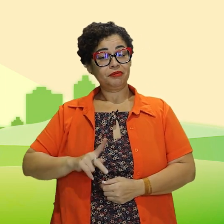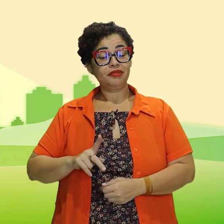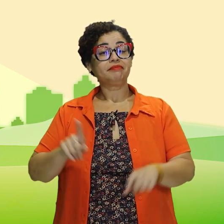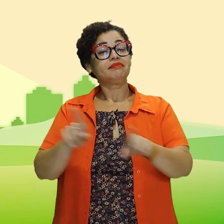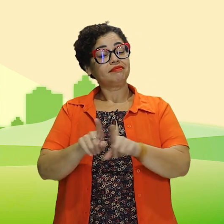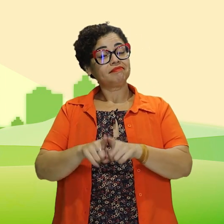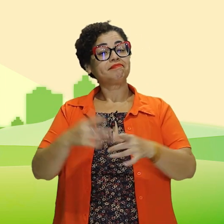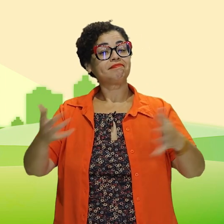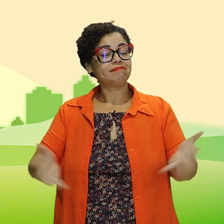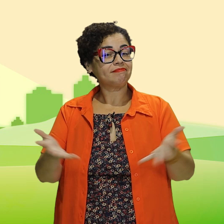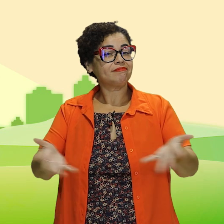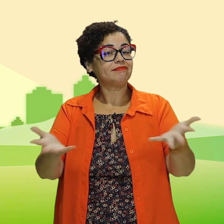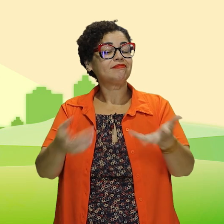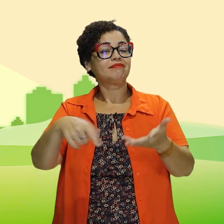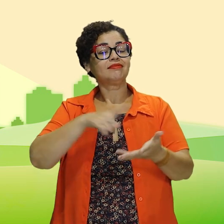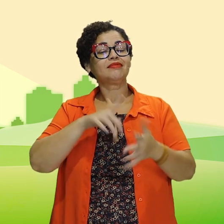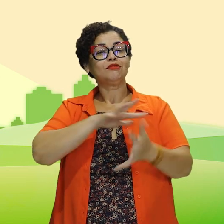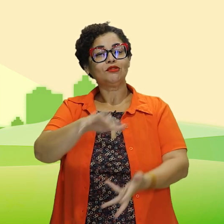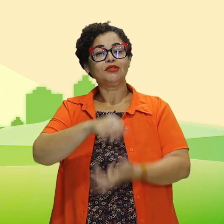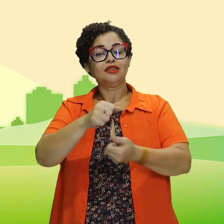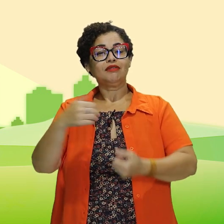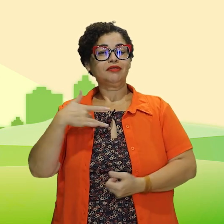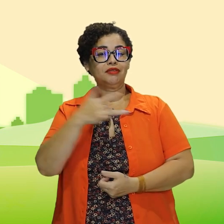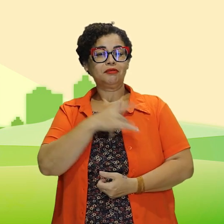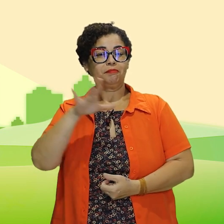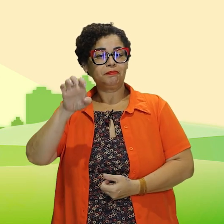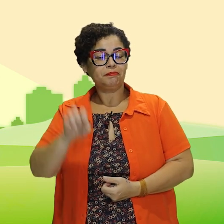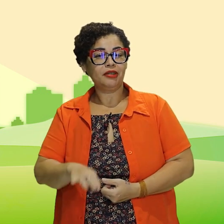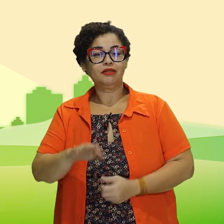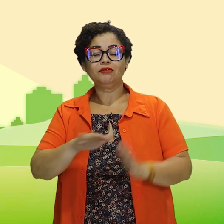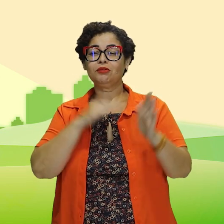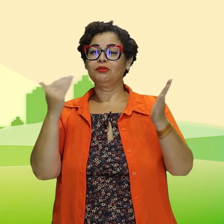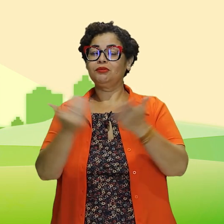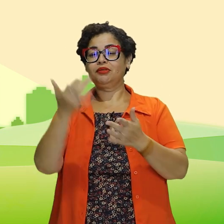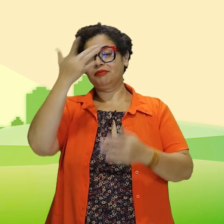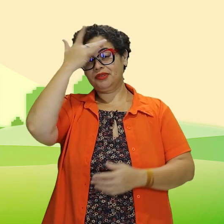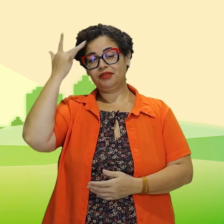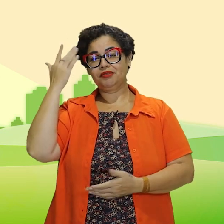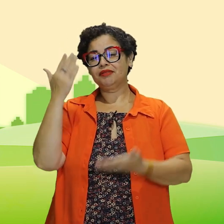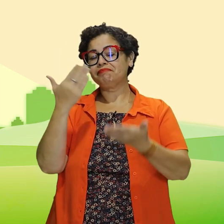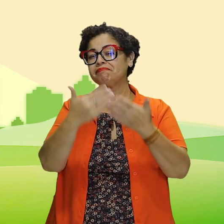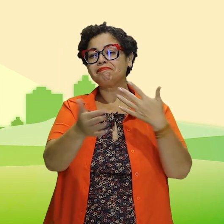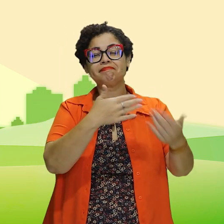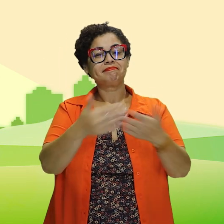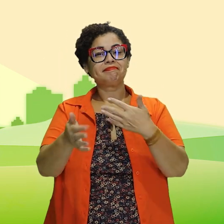saúde pública, mas também promovem um bem-estar sustentável para todas as pessoas,